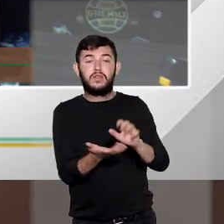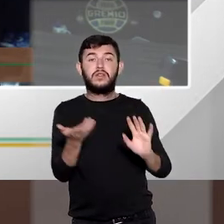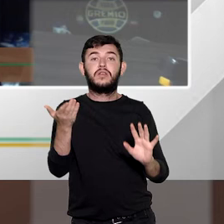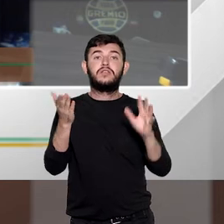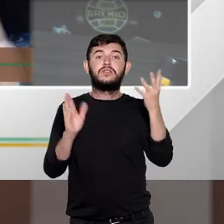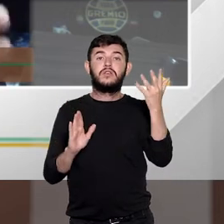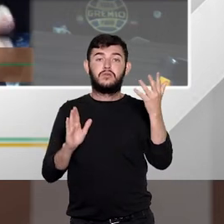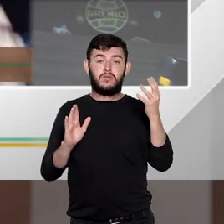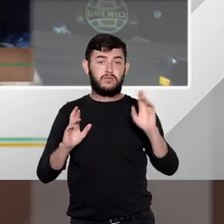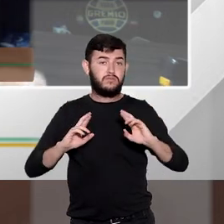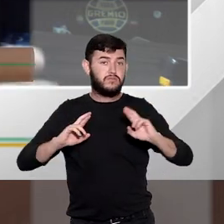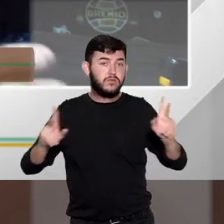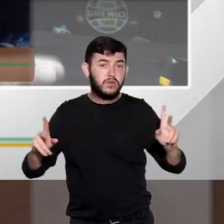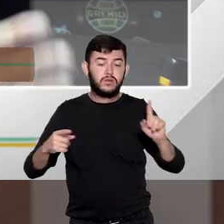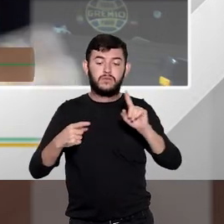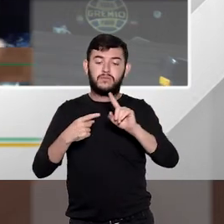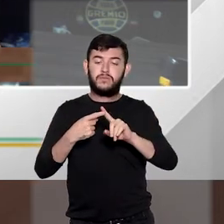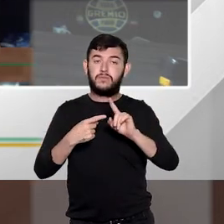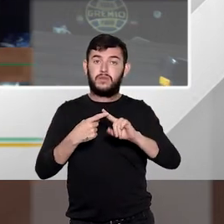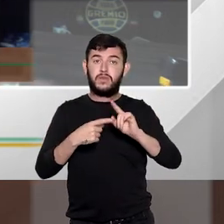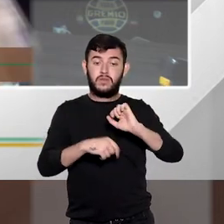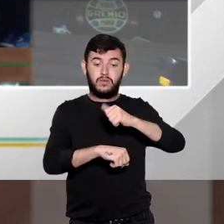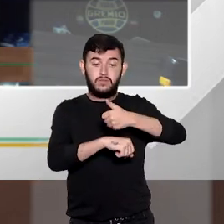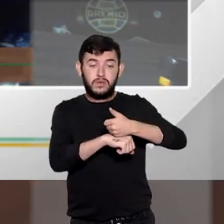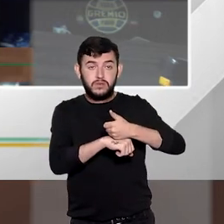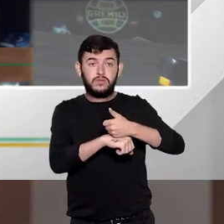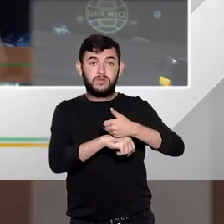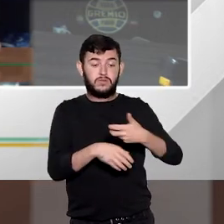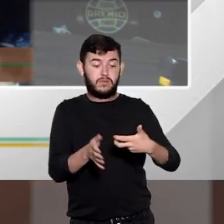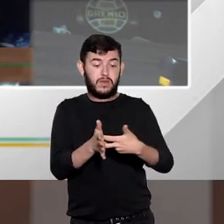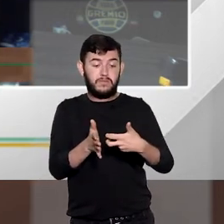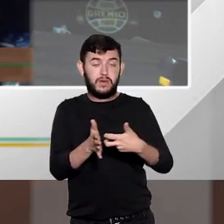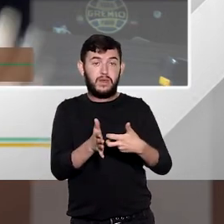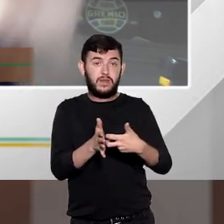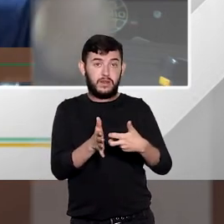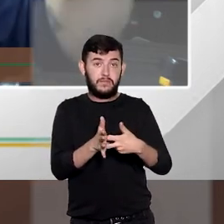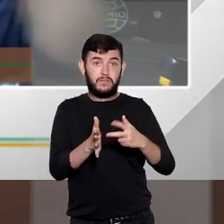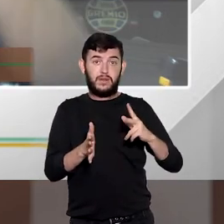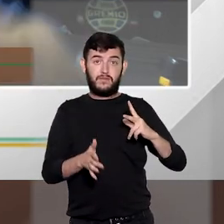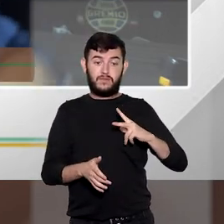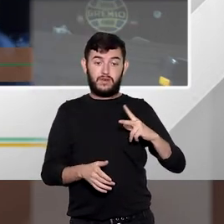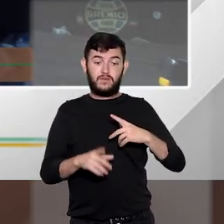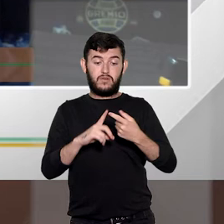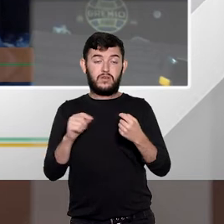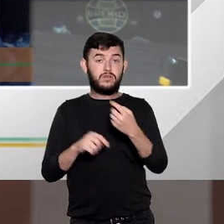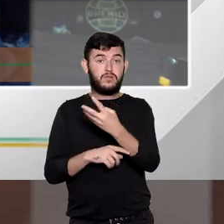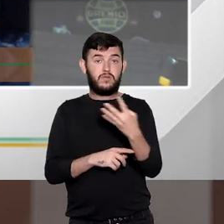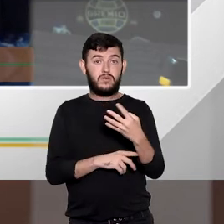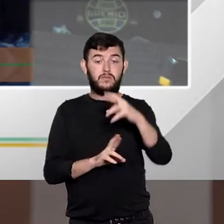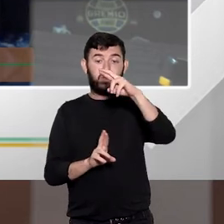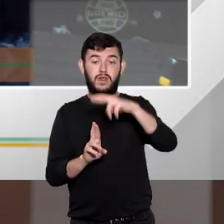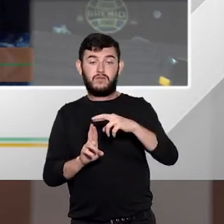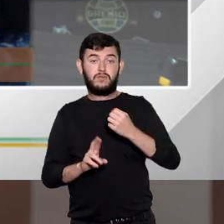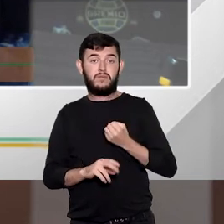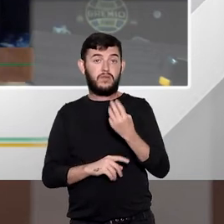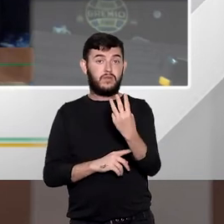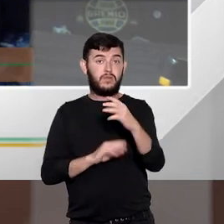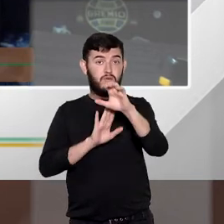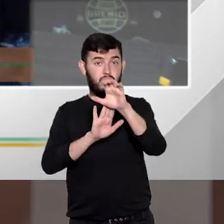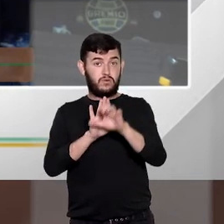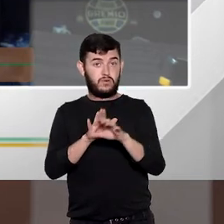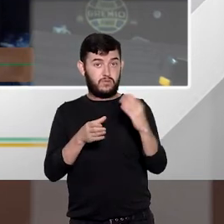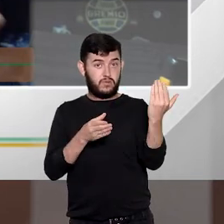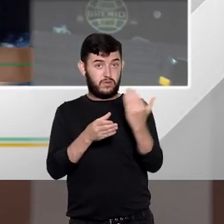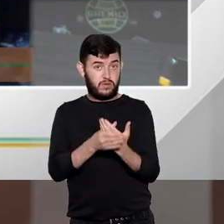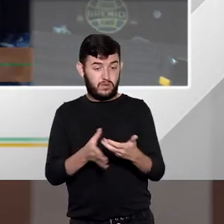situações na substituição da pena privativa de liberdade por restritivo de direitos lá no artigo 44 para o terceiro do Código Penal se